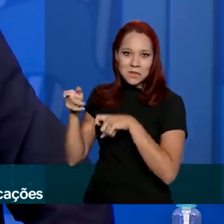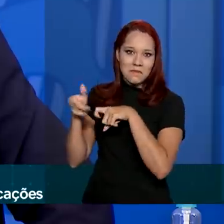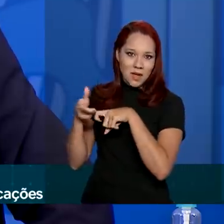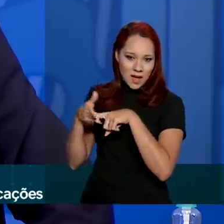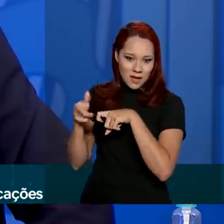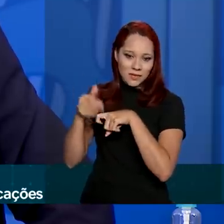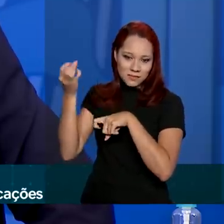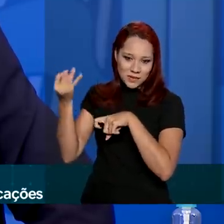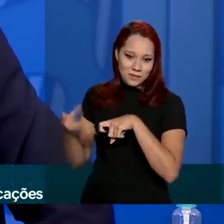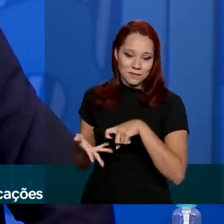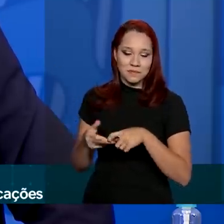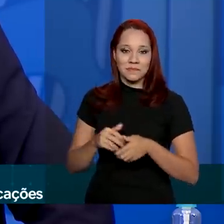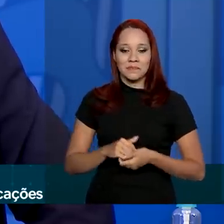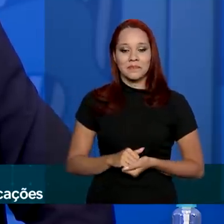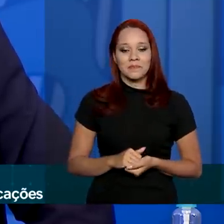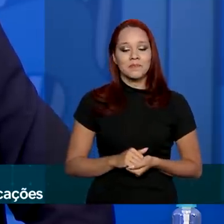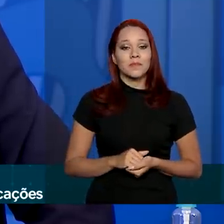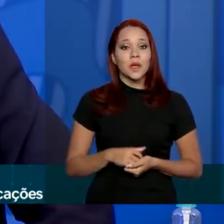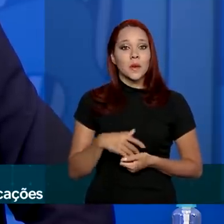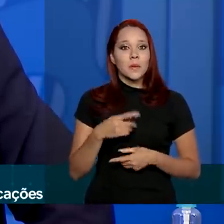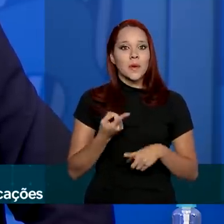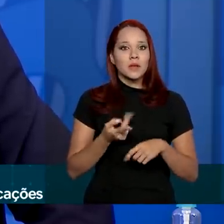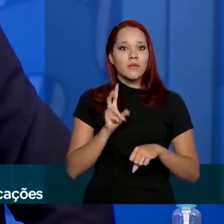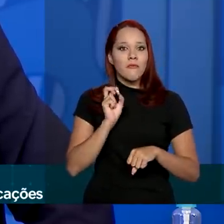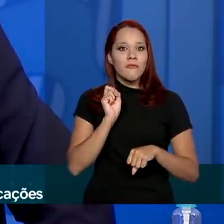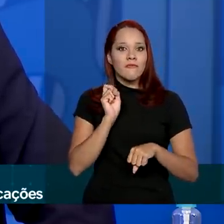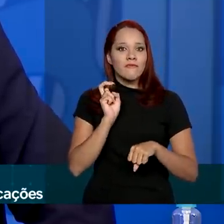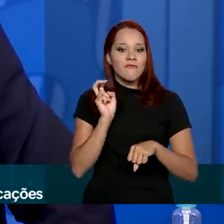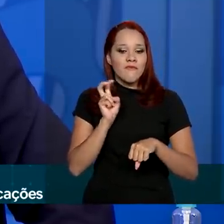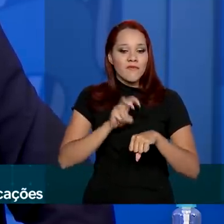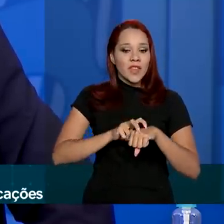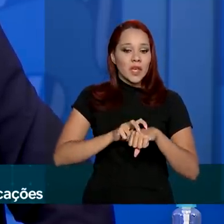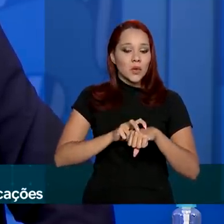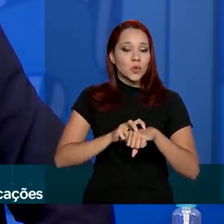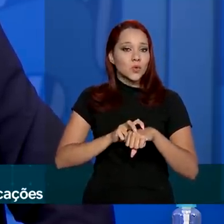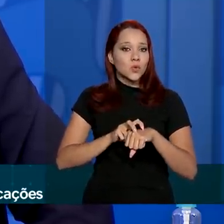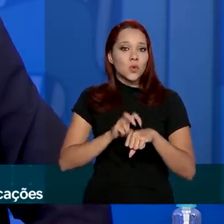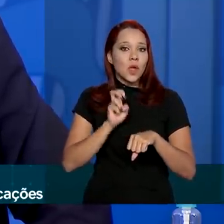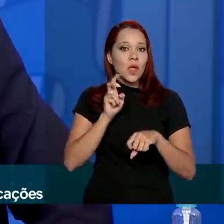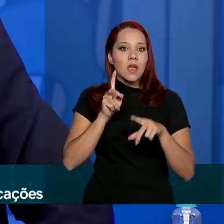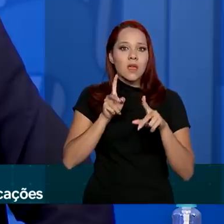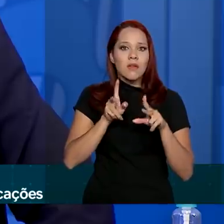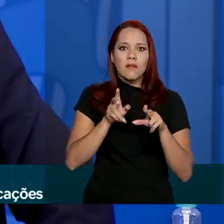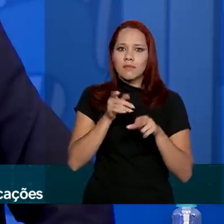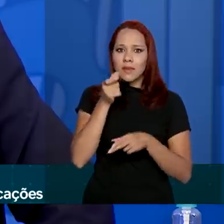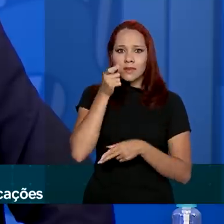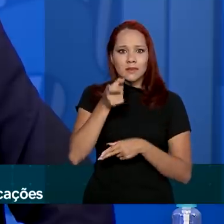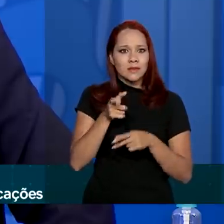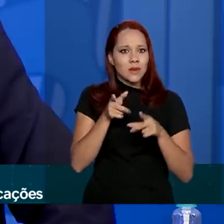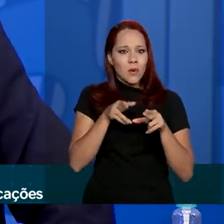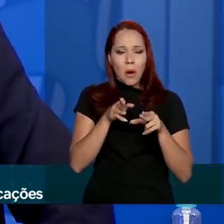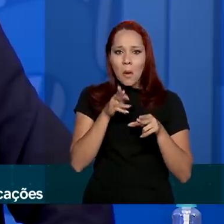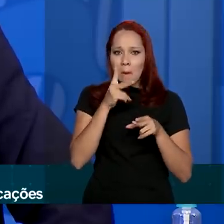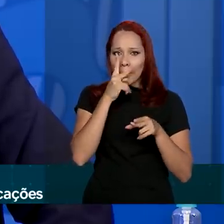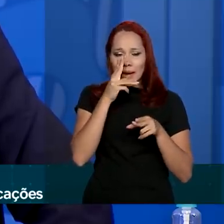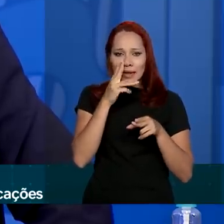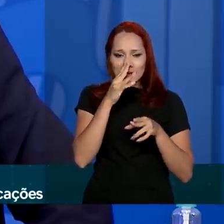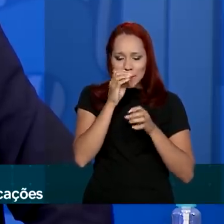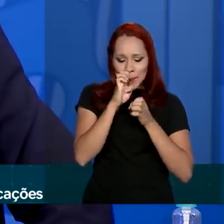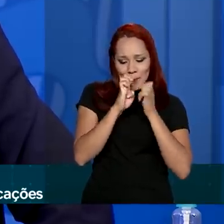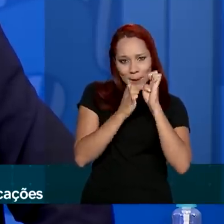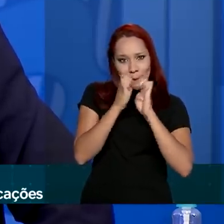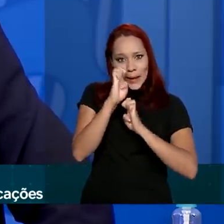né, mas o vírus é uma coisa muito interessante, é como se fosse uma maquininha com uma inteligência própria,